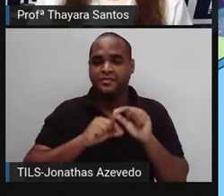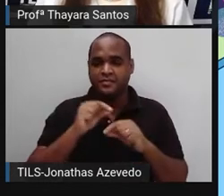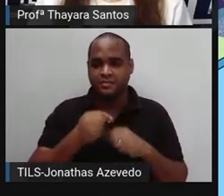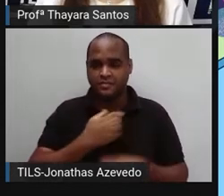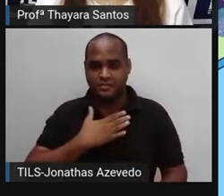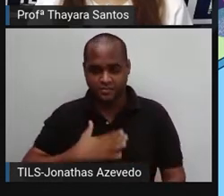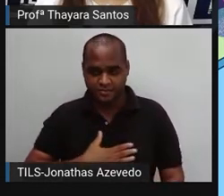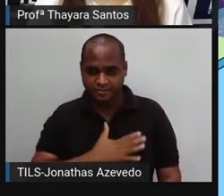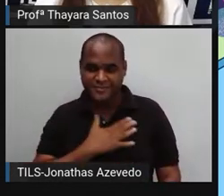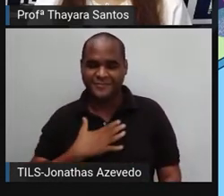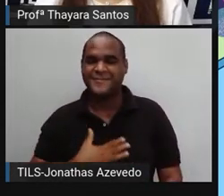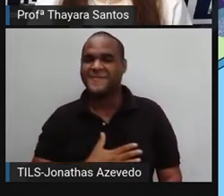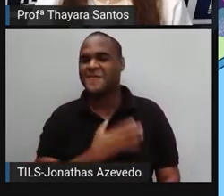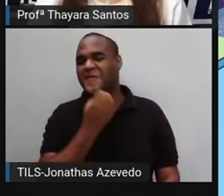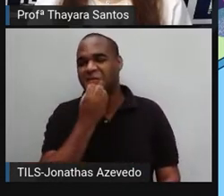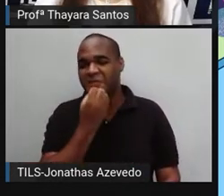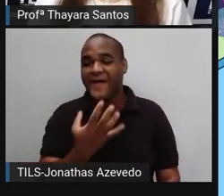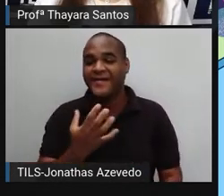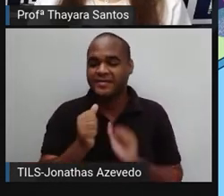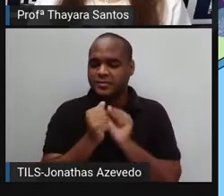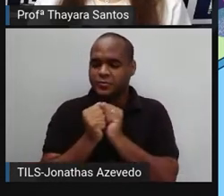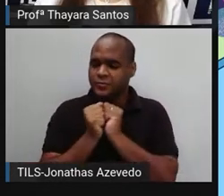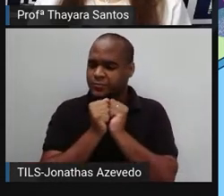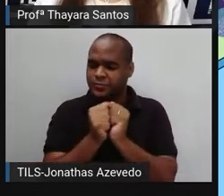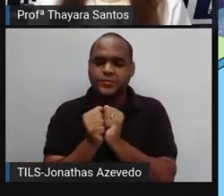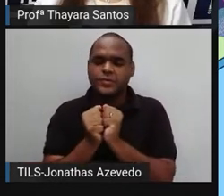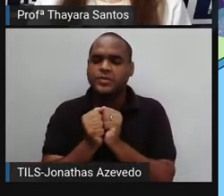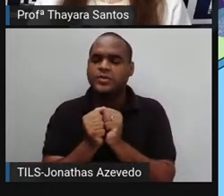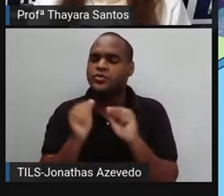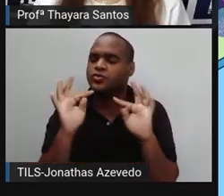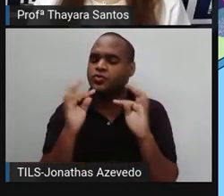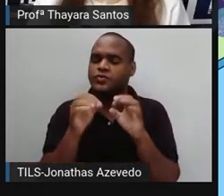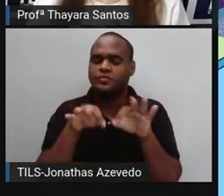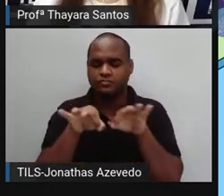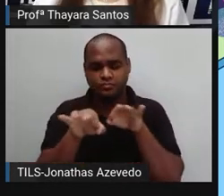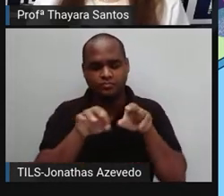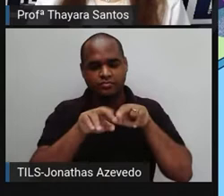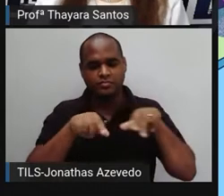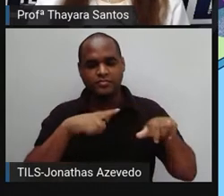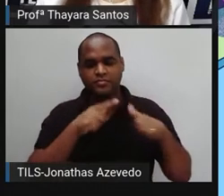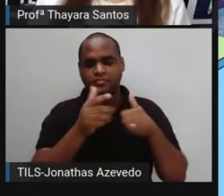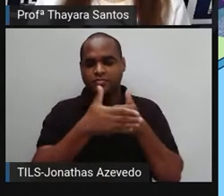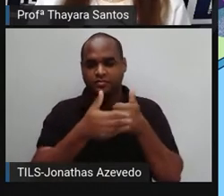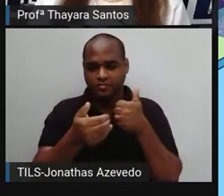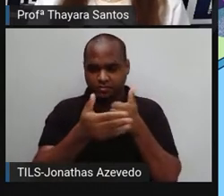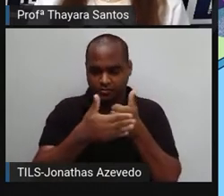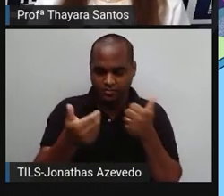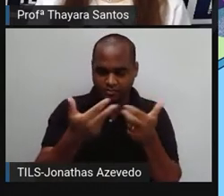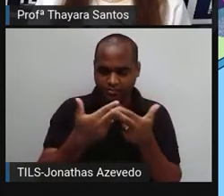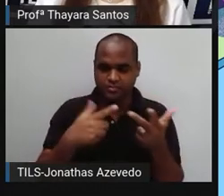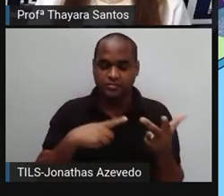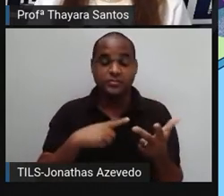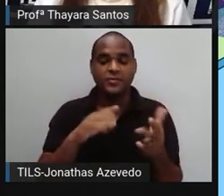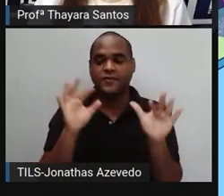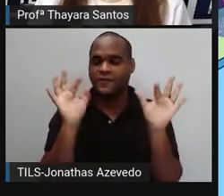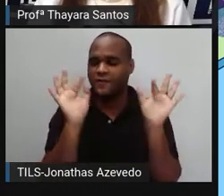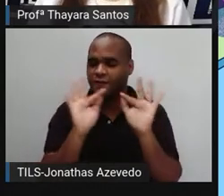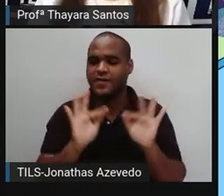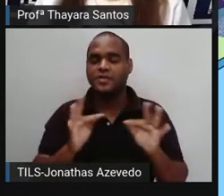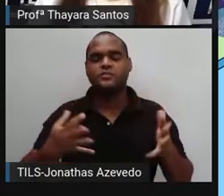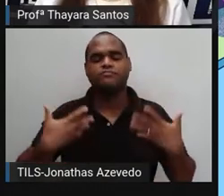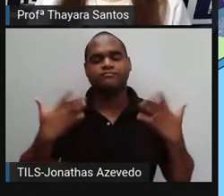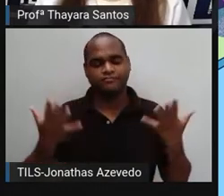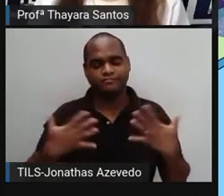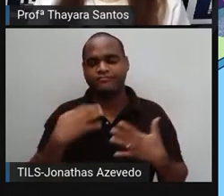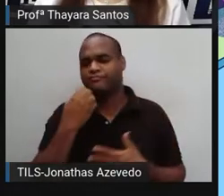enorme para a gente ter vocês aqui conosco, né? Tudo aqui é preparado com muito carinho, então a gente fica muito alegre. Estamos muito felizes de saber que